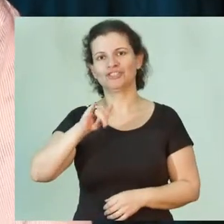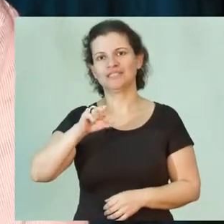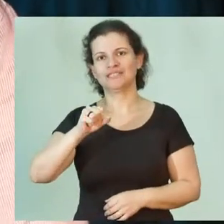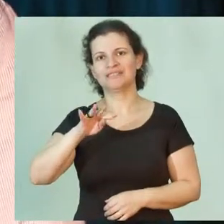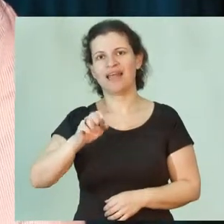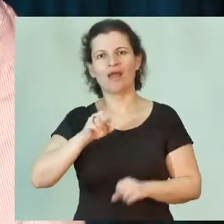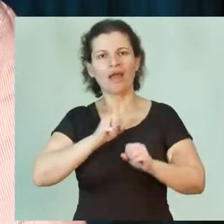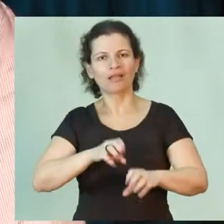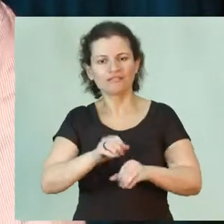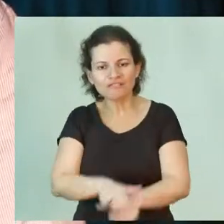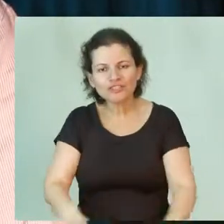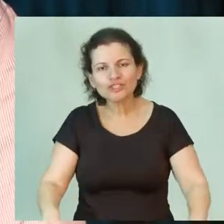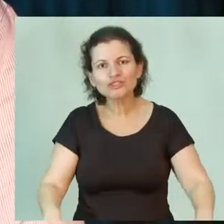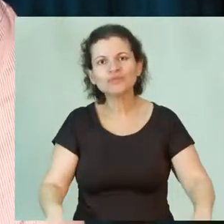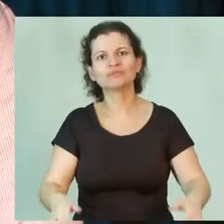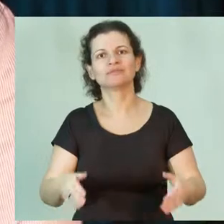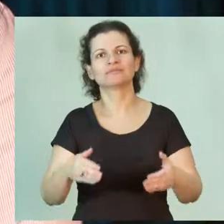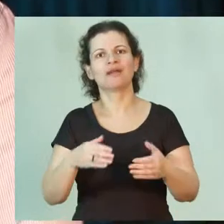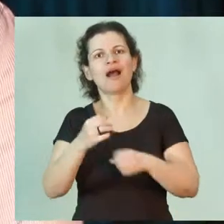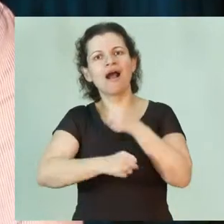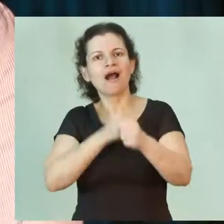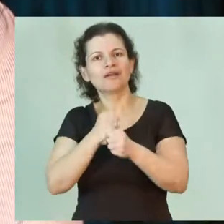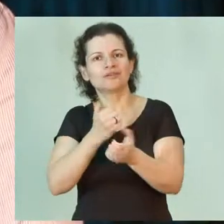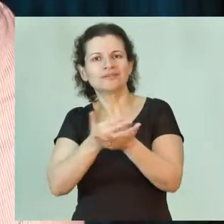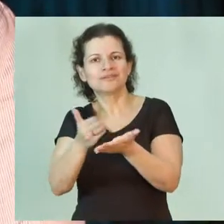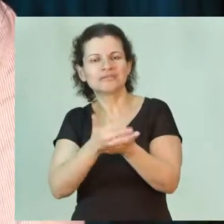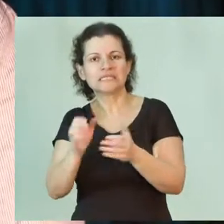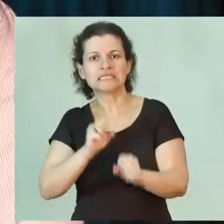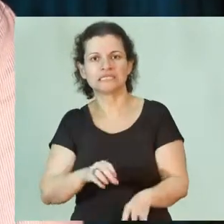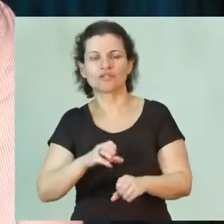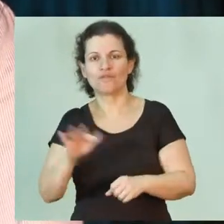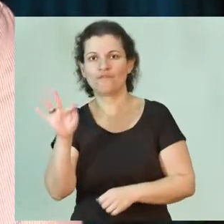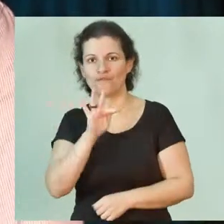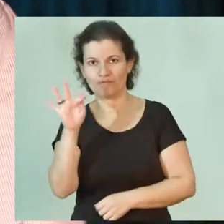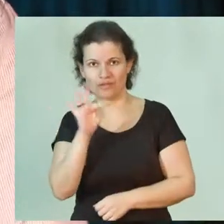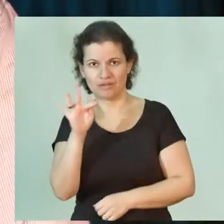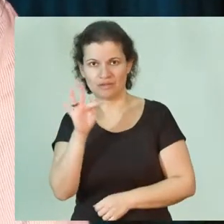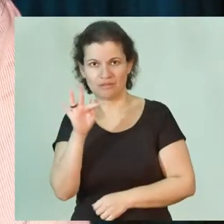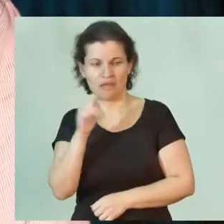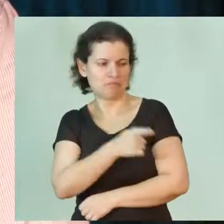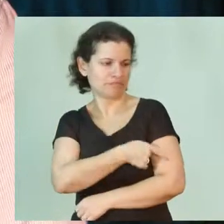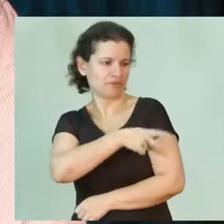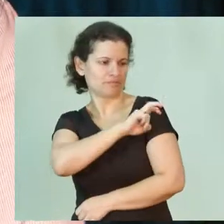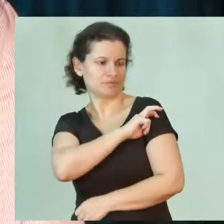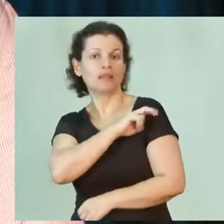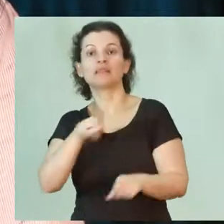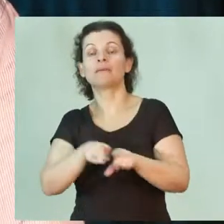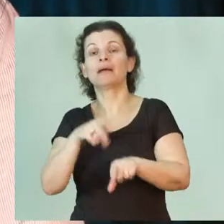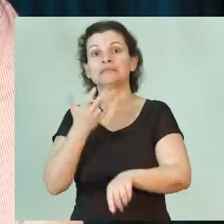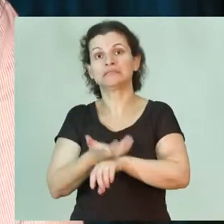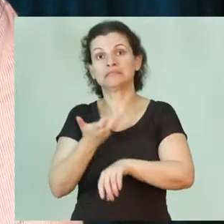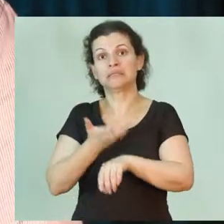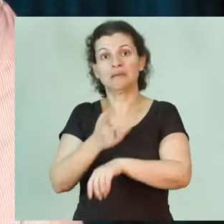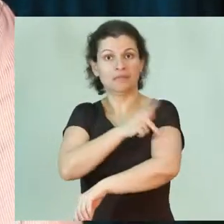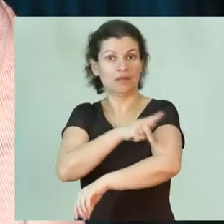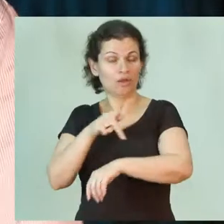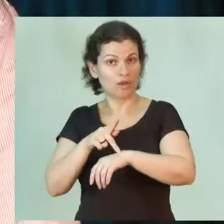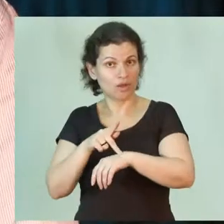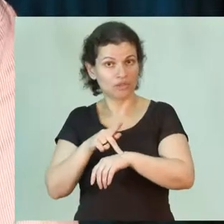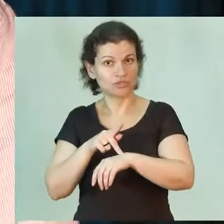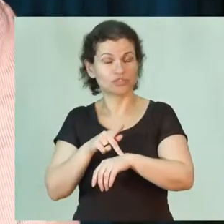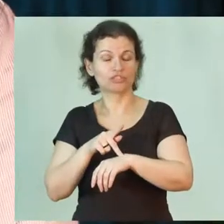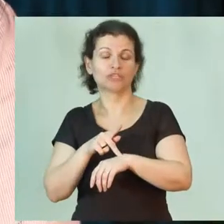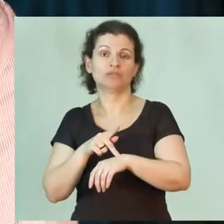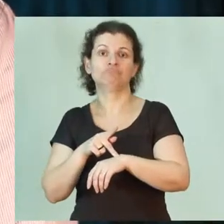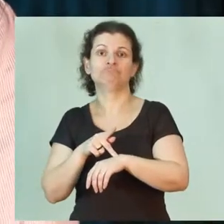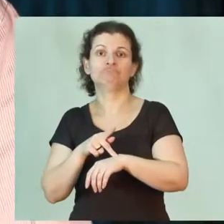Infantil, nos anos iniciais do Ensino Fundamental, em disciplinas pedagógicas em